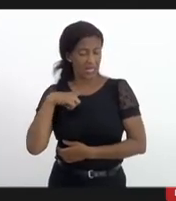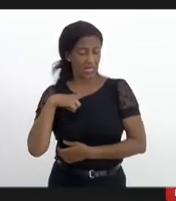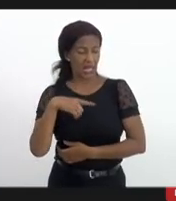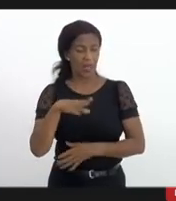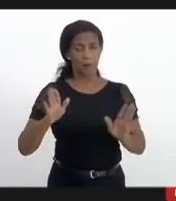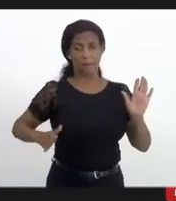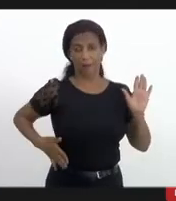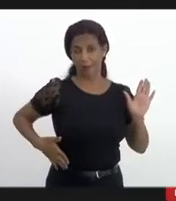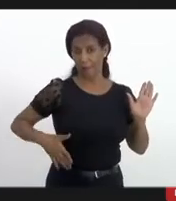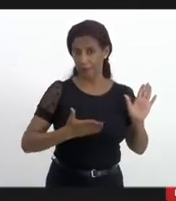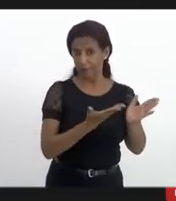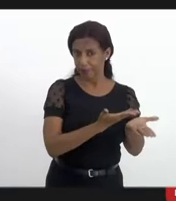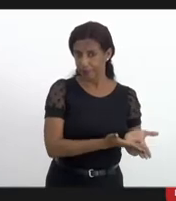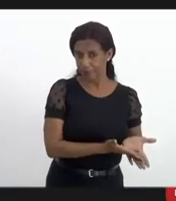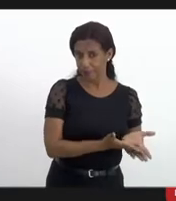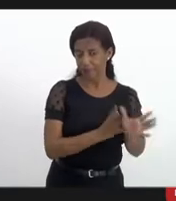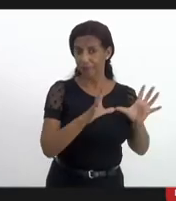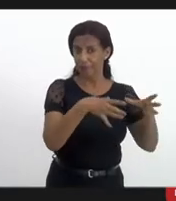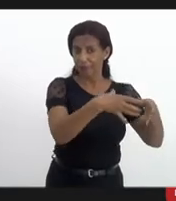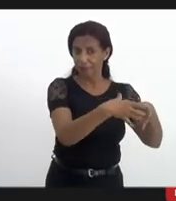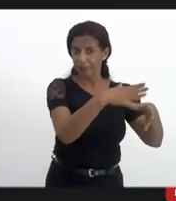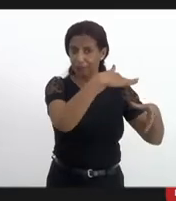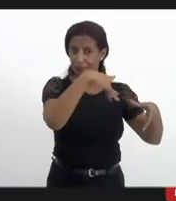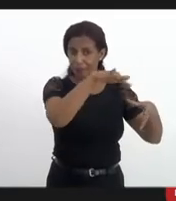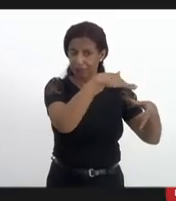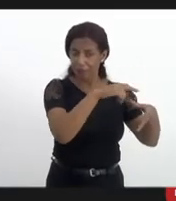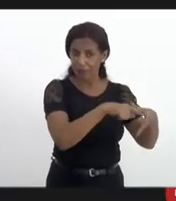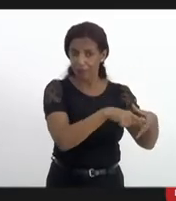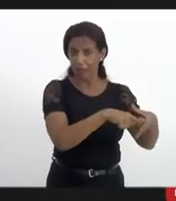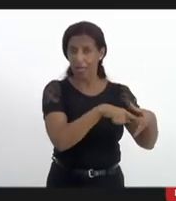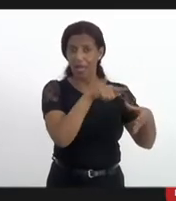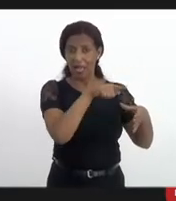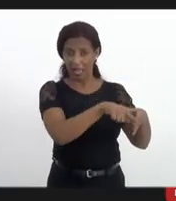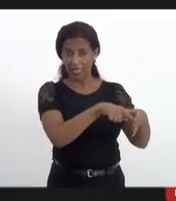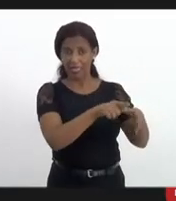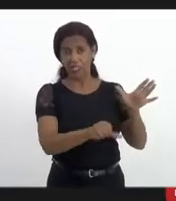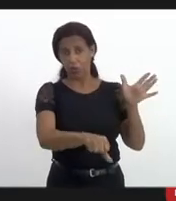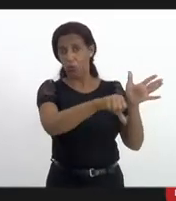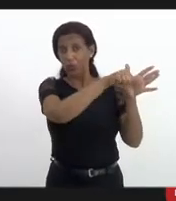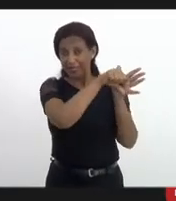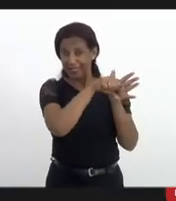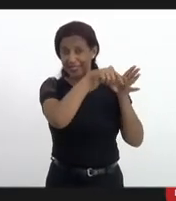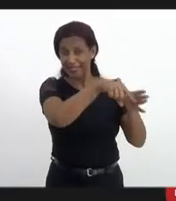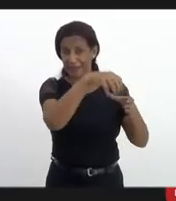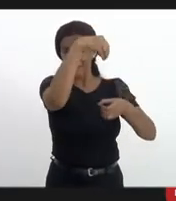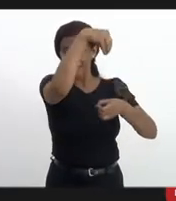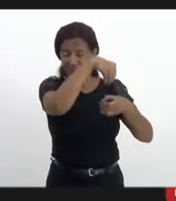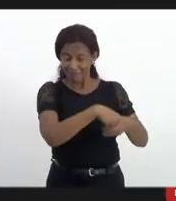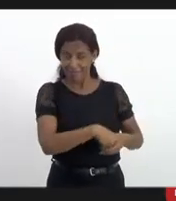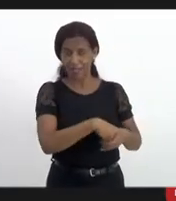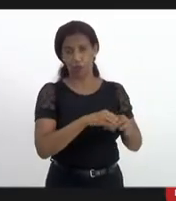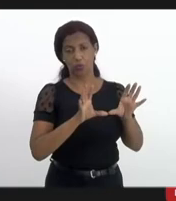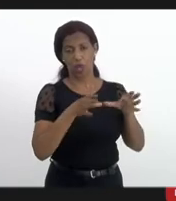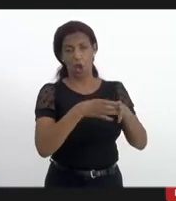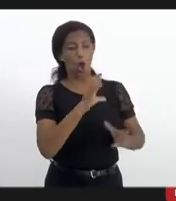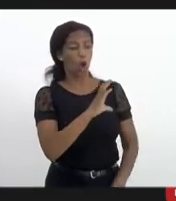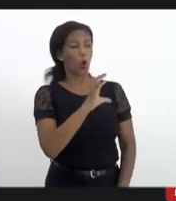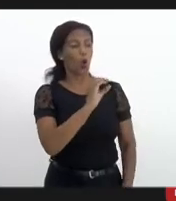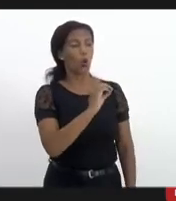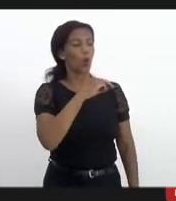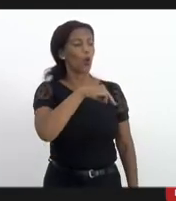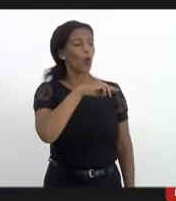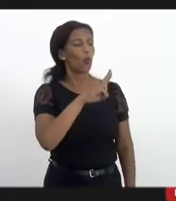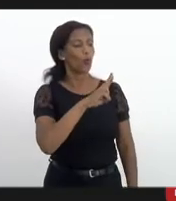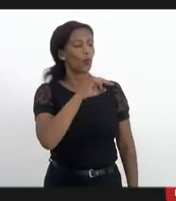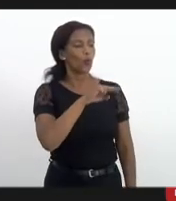né aquele que está lá nas facções que moram dentro das comunidades das